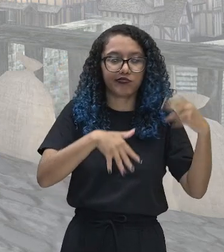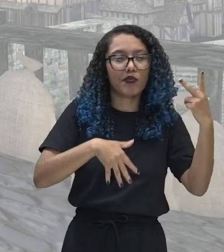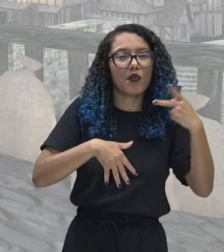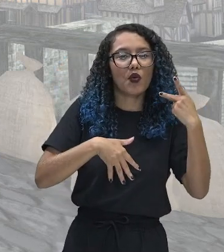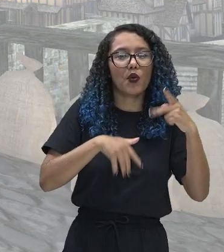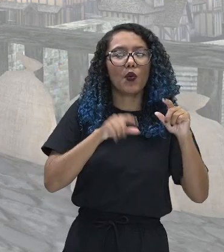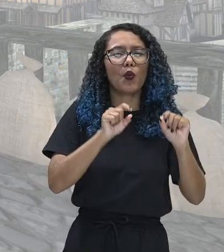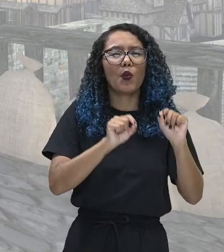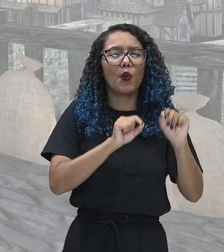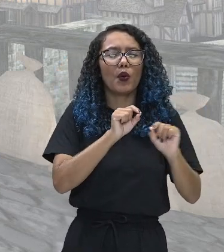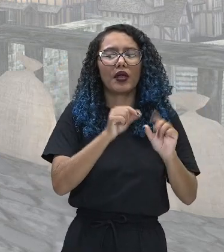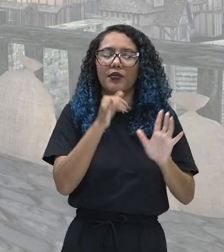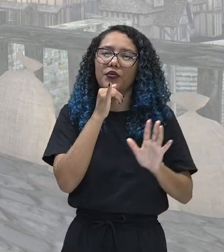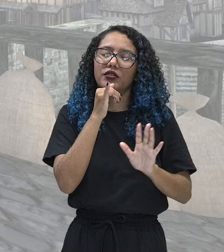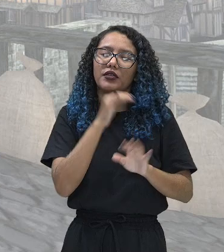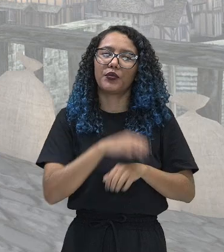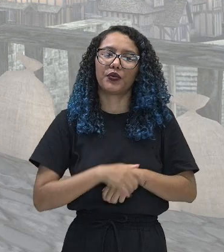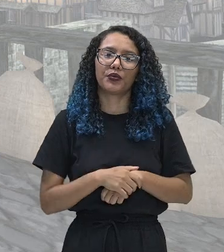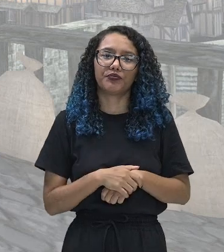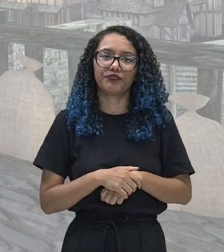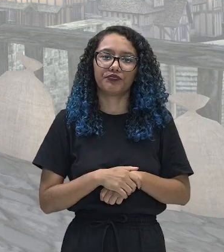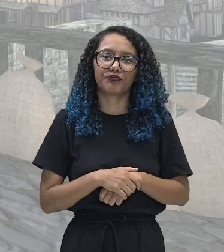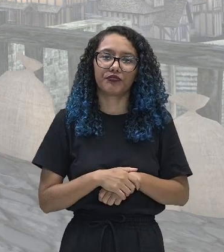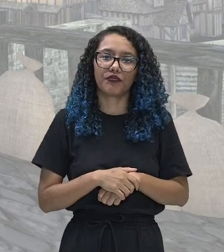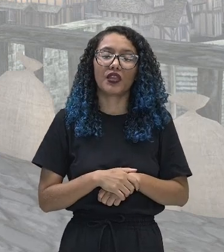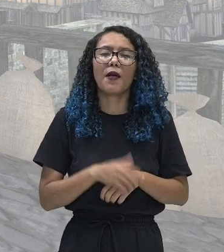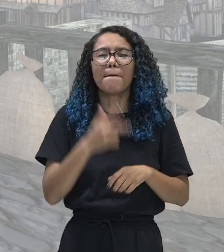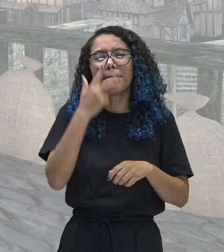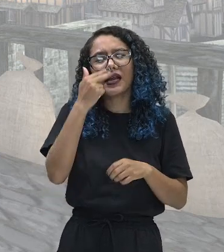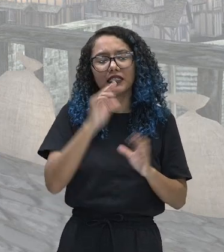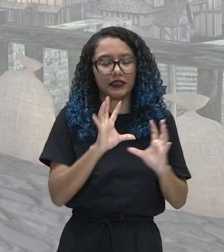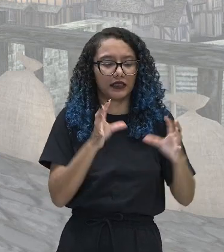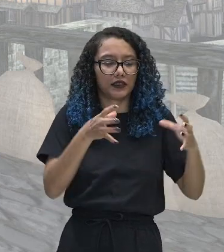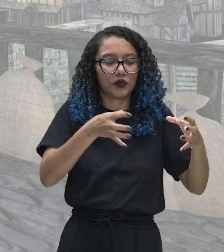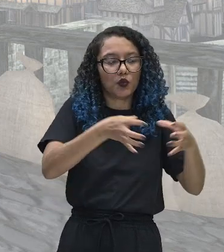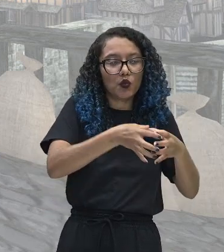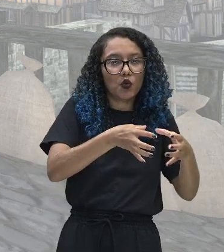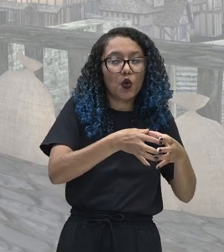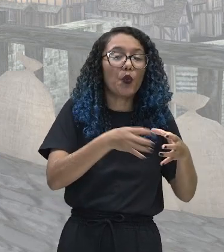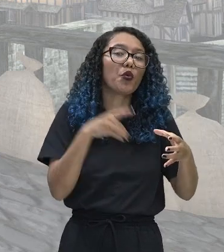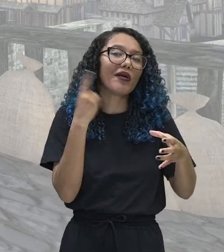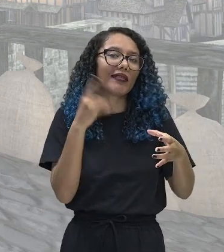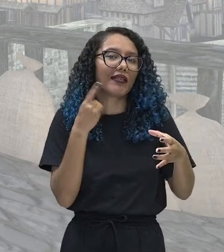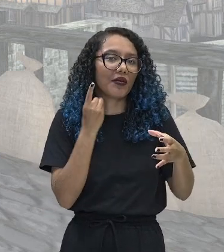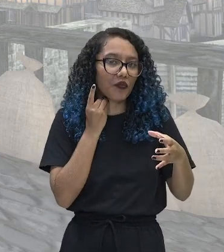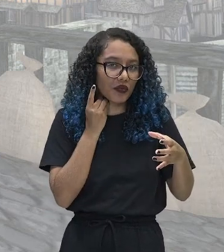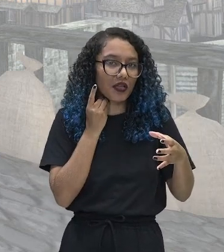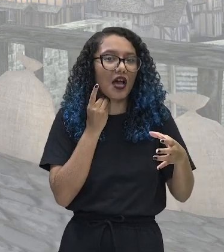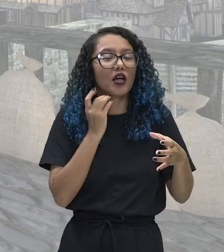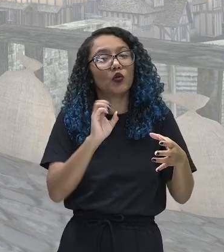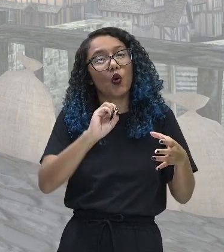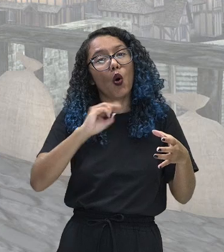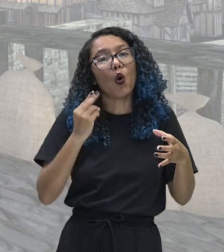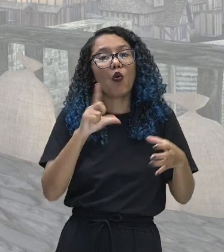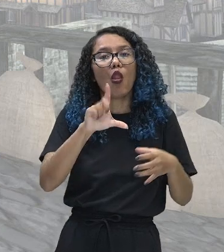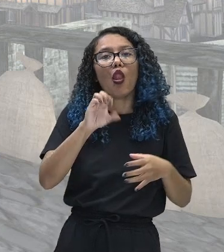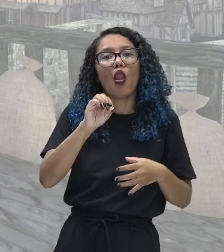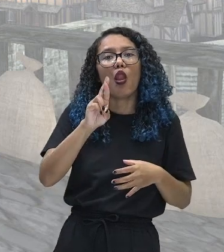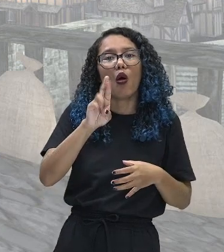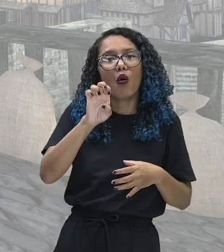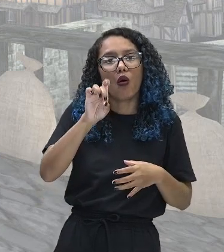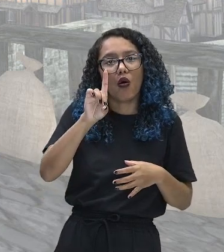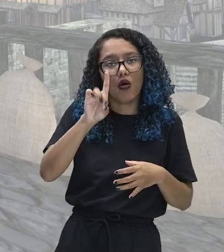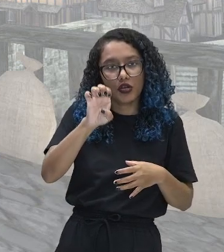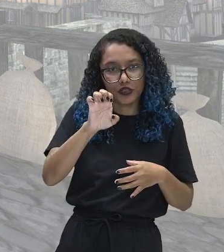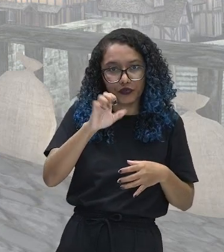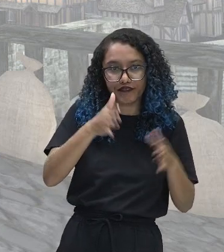pegando na nossa realidade, era uma espécie de Câmara de Deputados, ou a chamada Câmara dos Lords, lá na Inglaterra. E